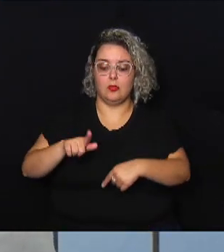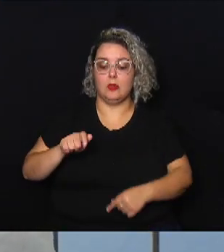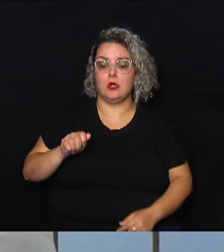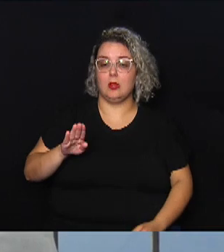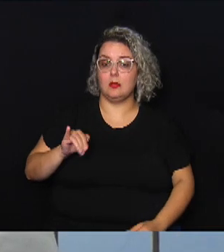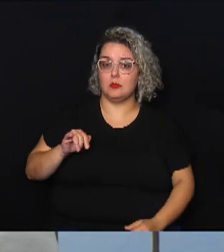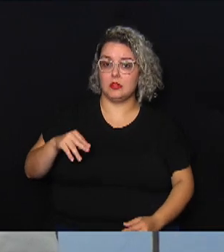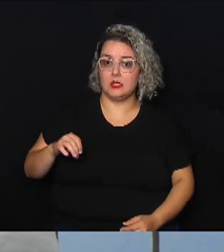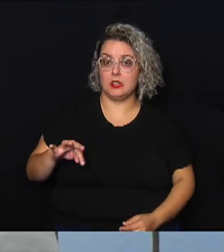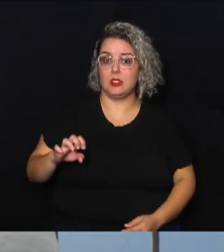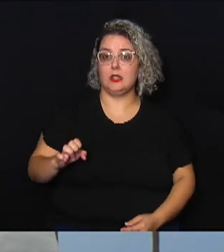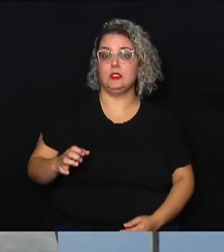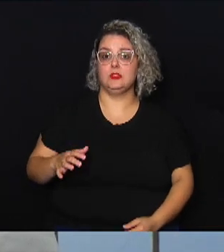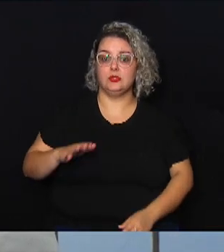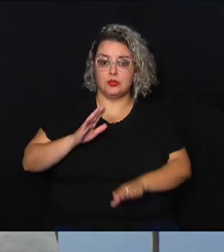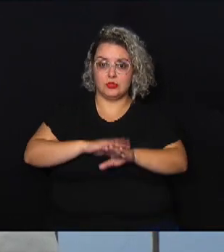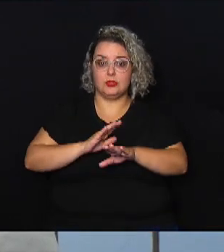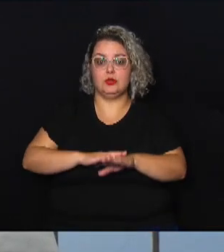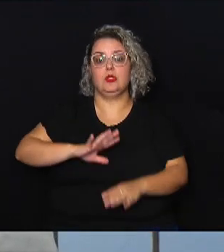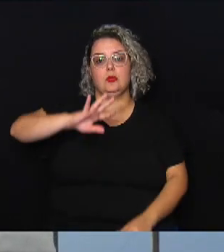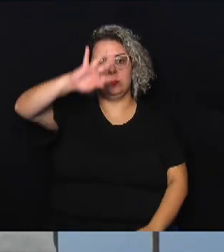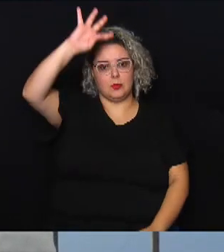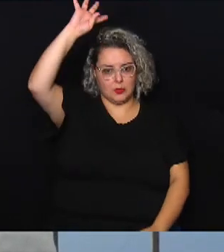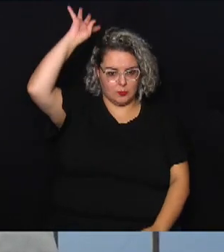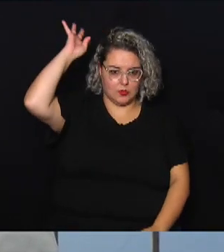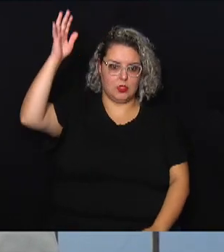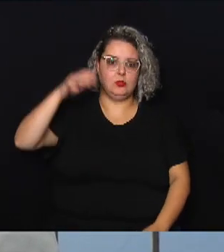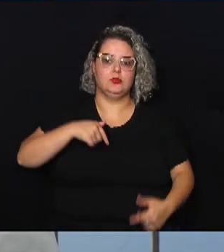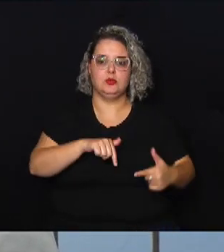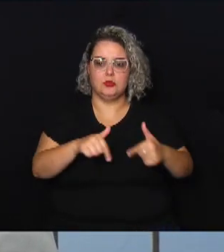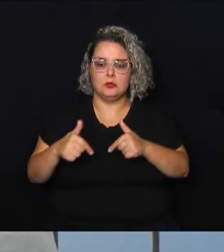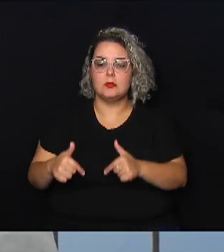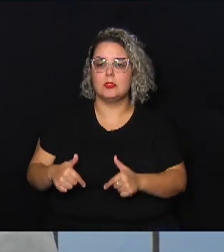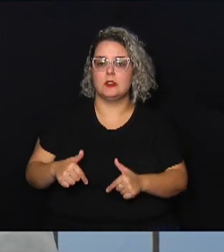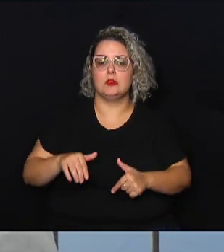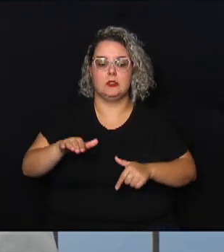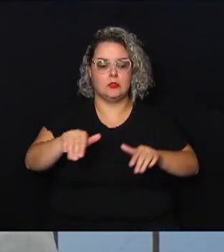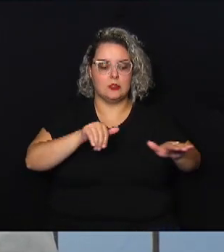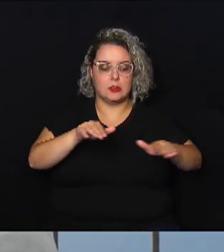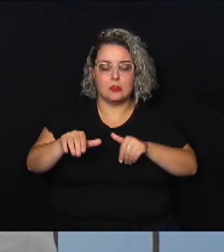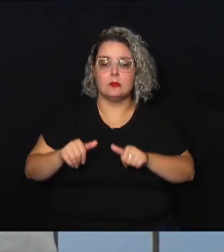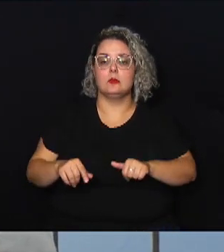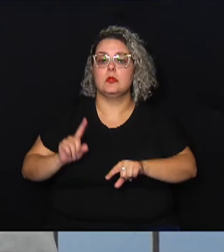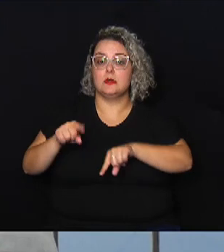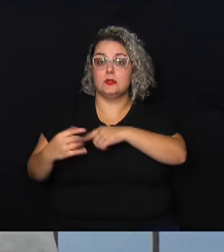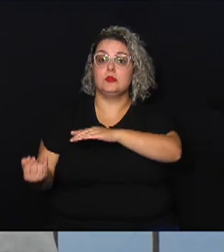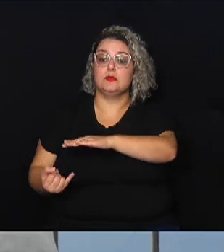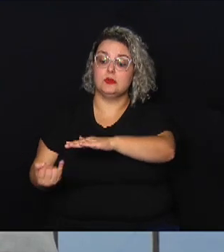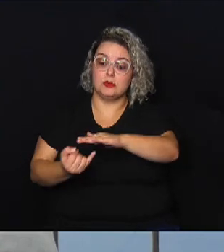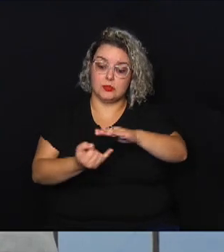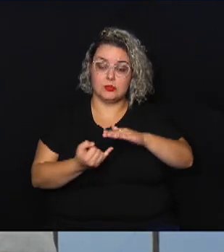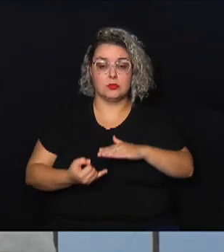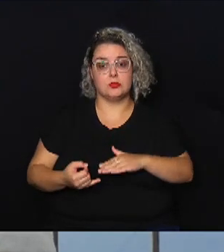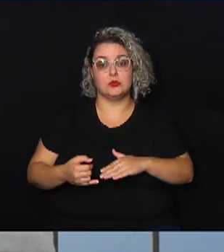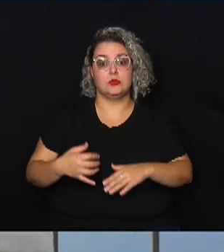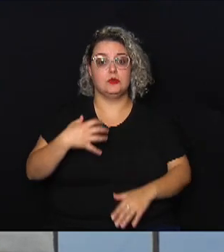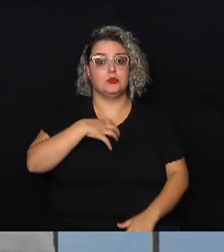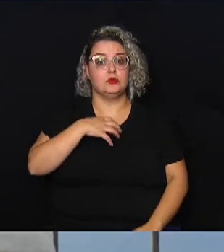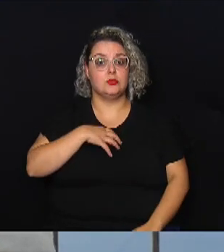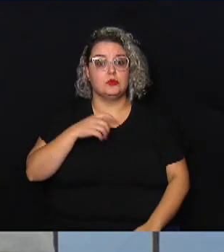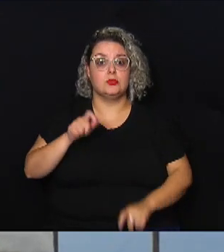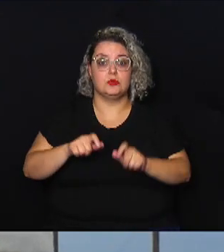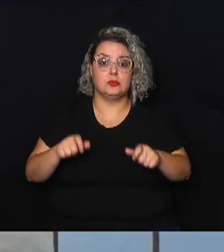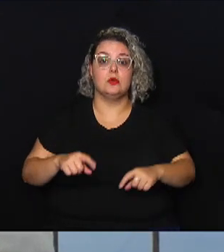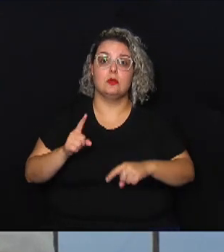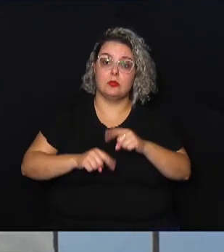parte operacional fica a cargo do corpo de bombeiros então ele requisita para essas outras instituições determinados meios humanos ou